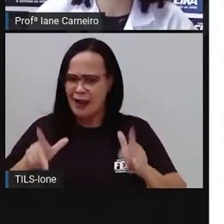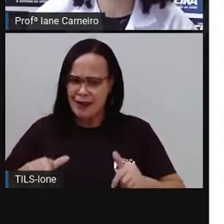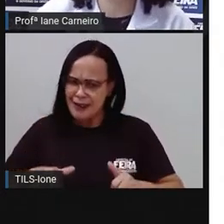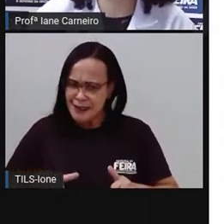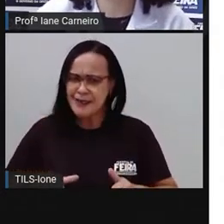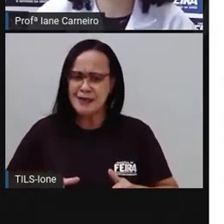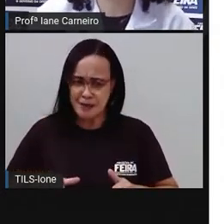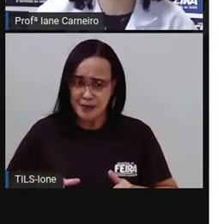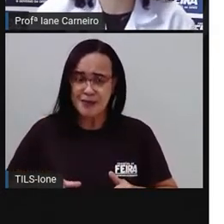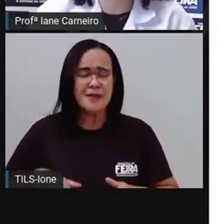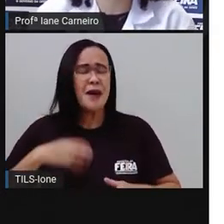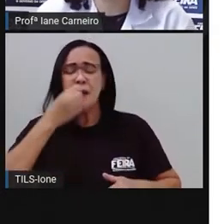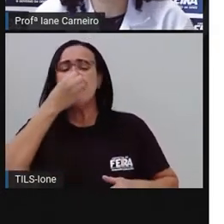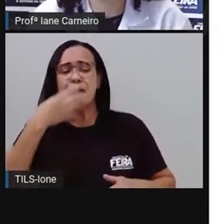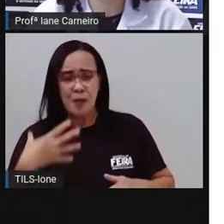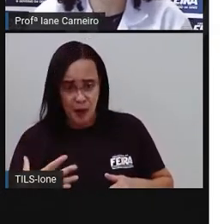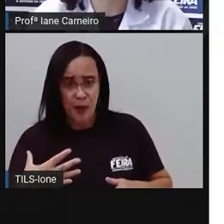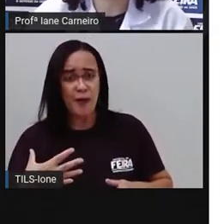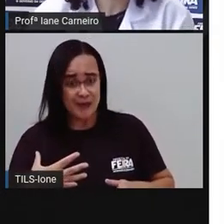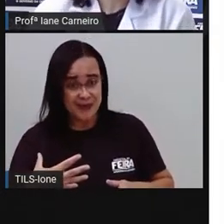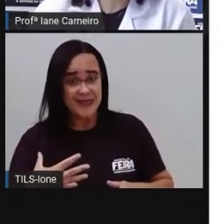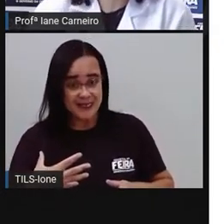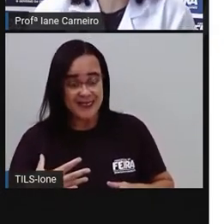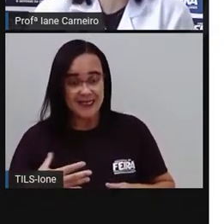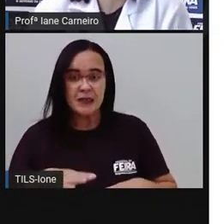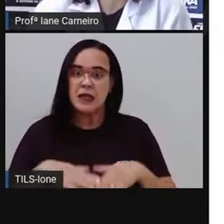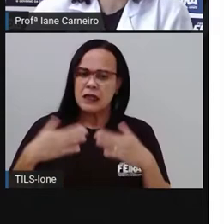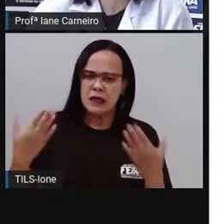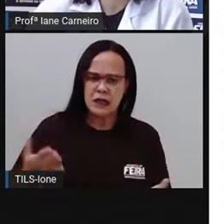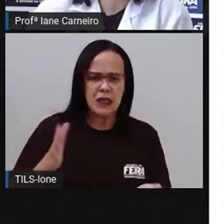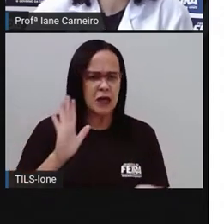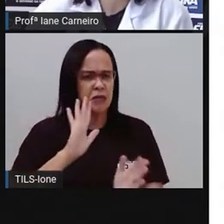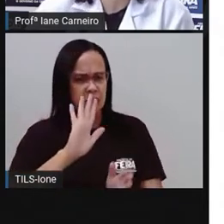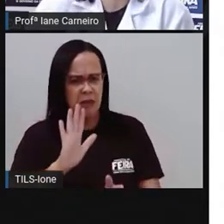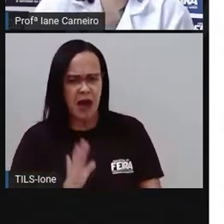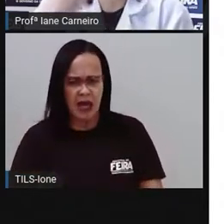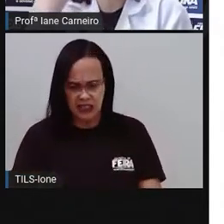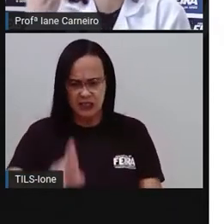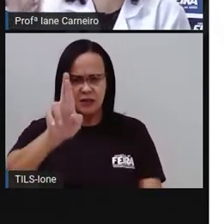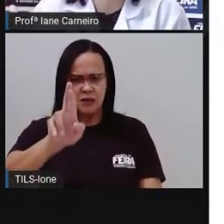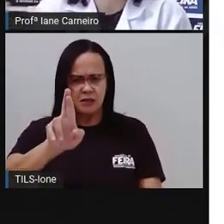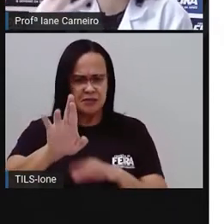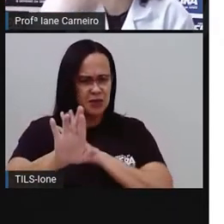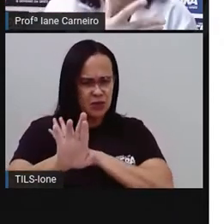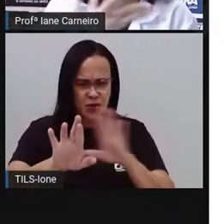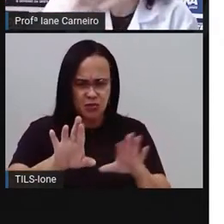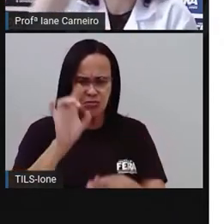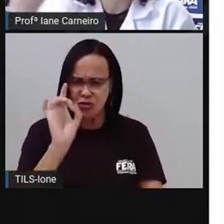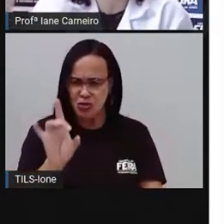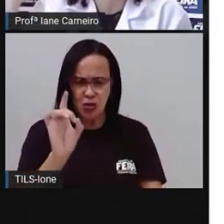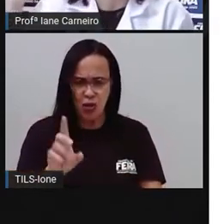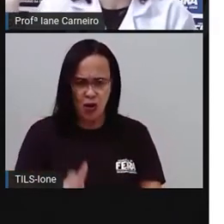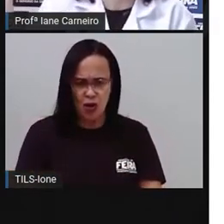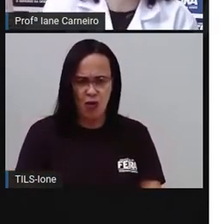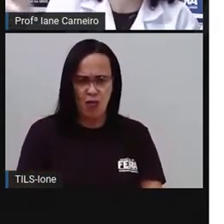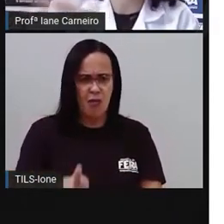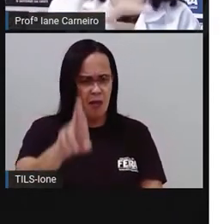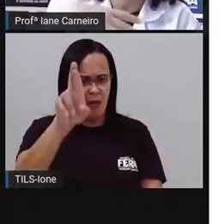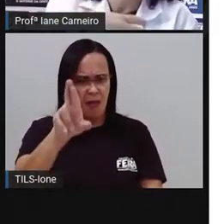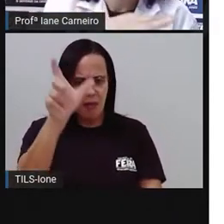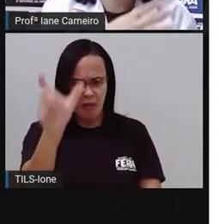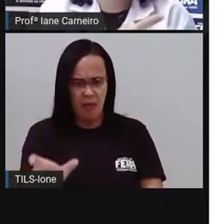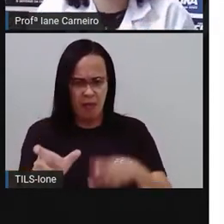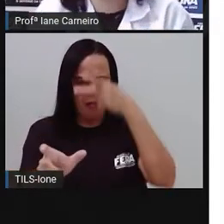responsável por isso, né? Por essa limpeza do bairro? Não tem. Geralmente, os bairros não têm uma pessoa, um funcionário, que vai